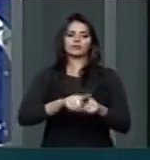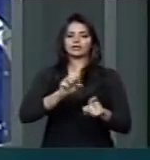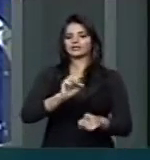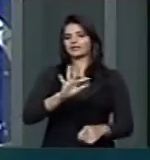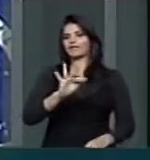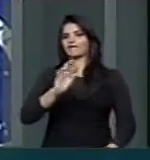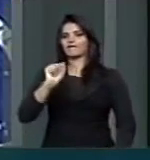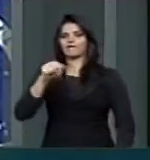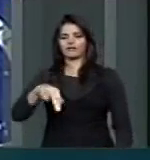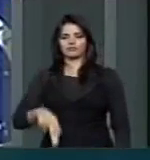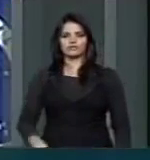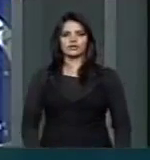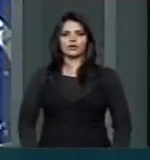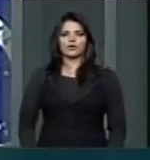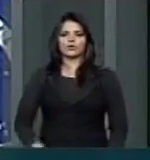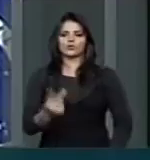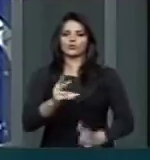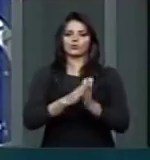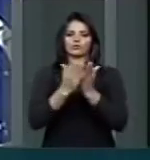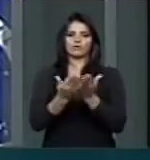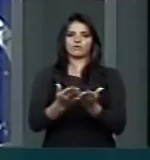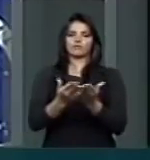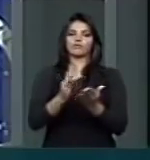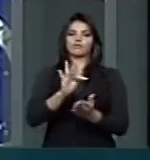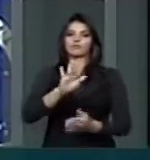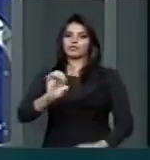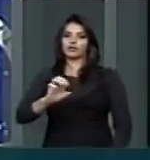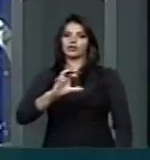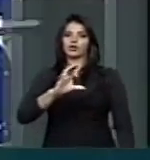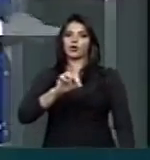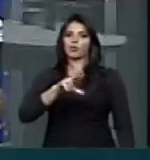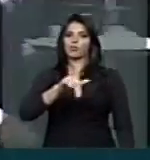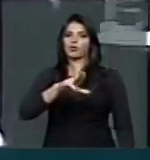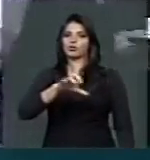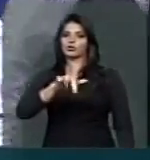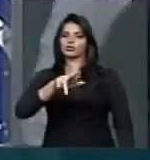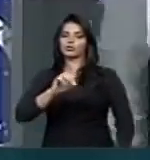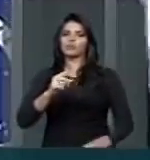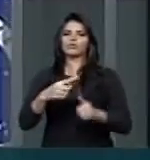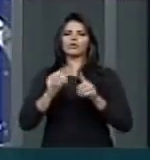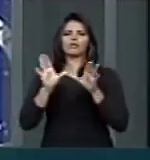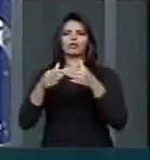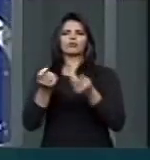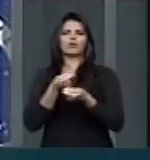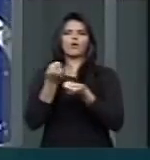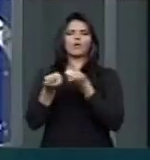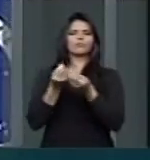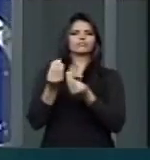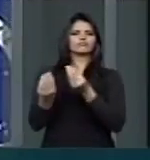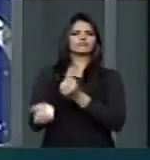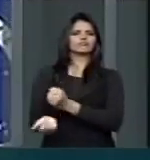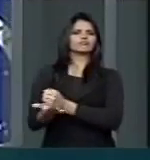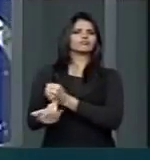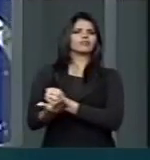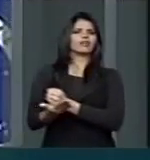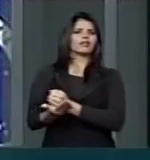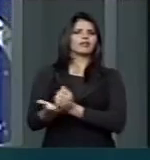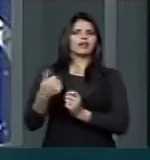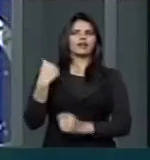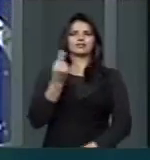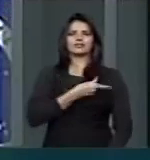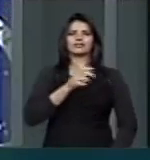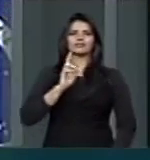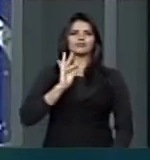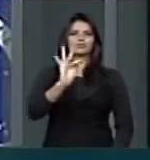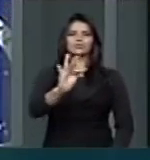Dubner, que na obra Freeconomics, que é um livro sobre o lado oculto e inesperado que nos afeta, cada